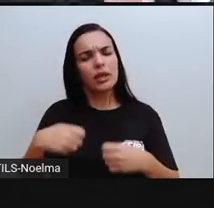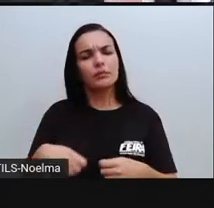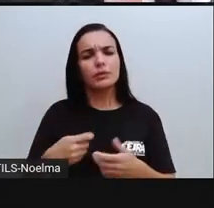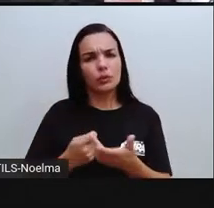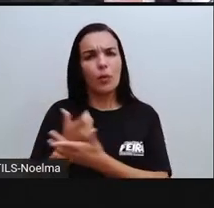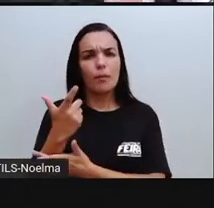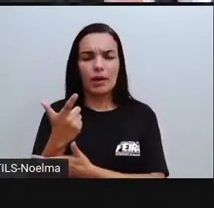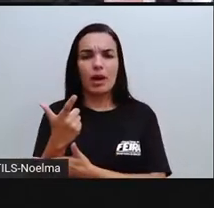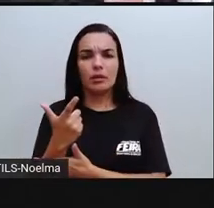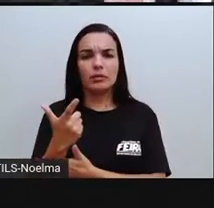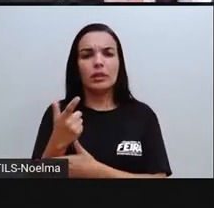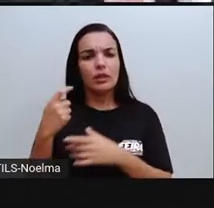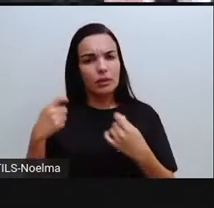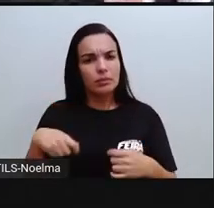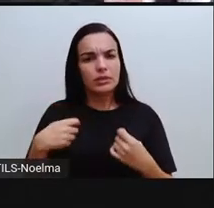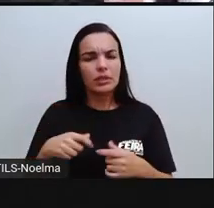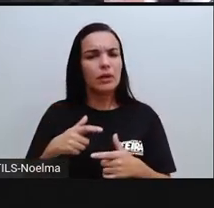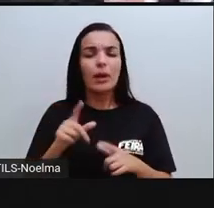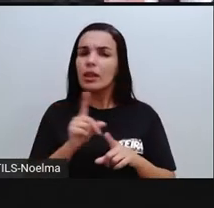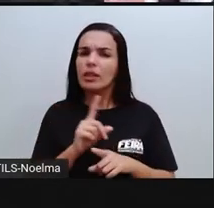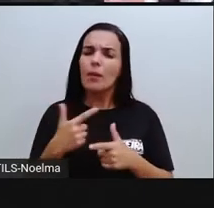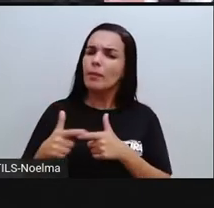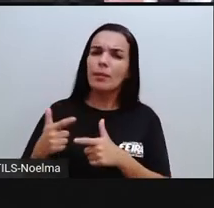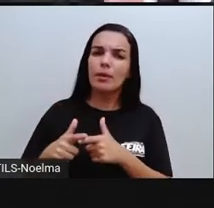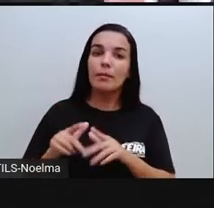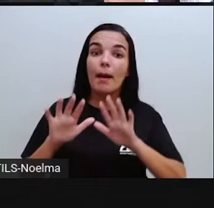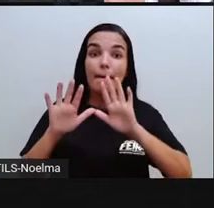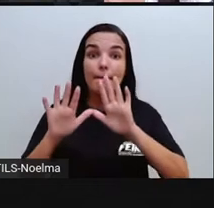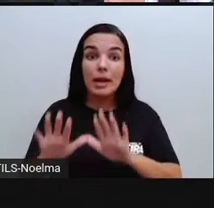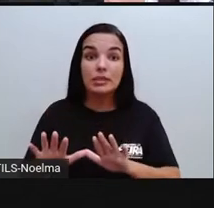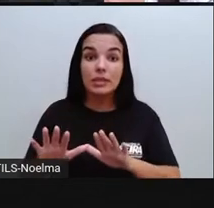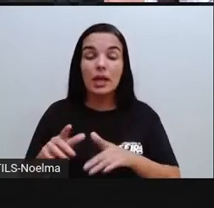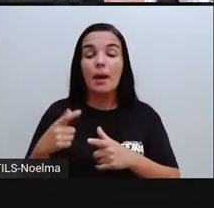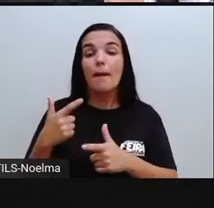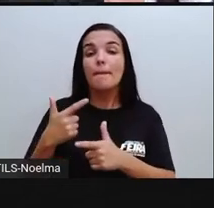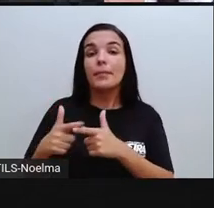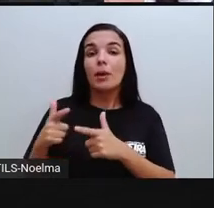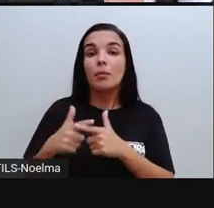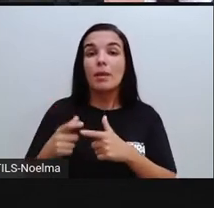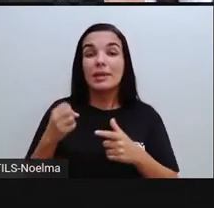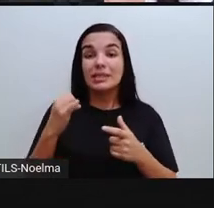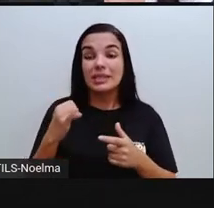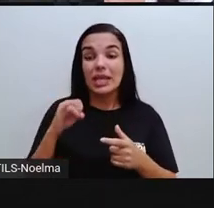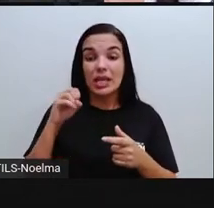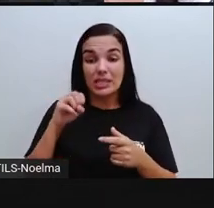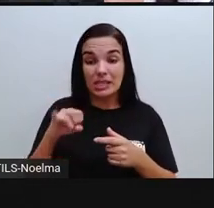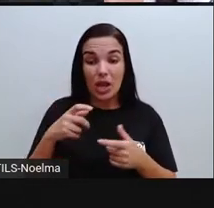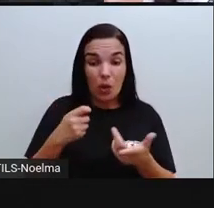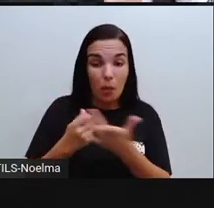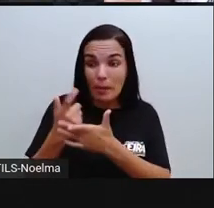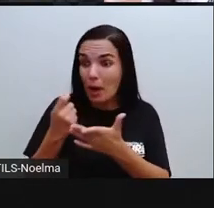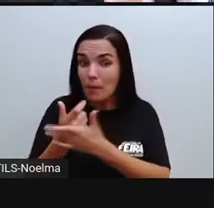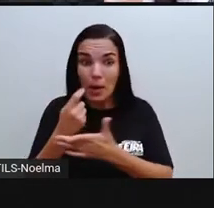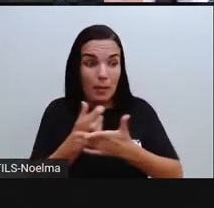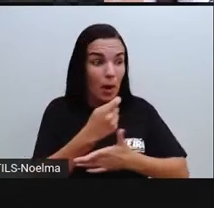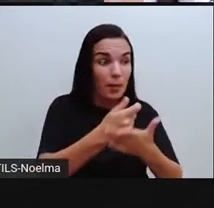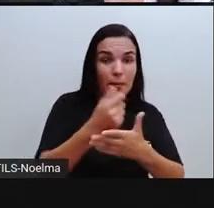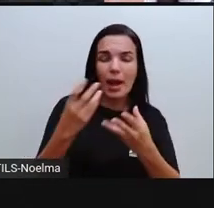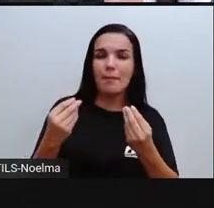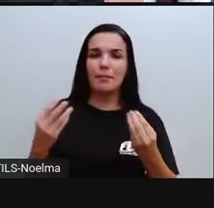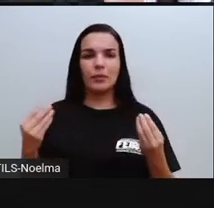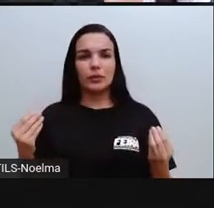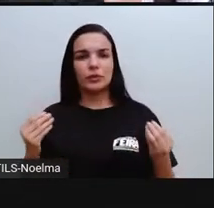Consumir não é um problema. O problema é quando a gente exagera em relação ao consumo.